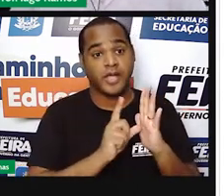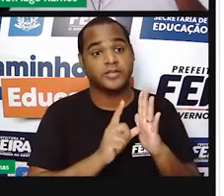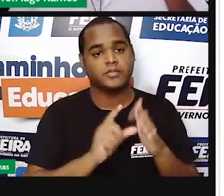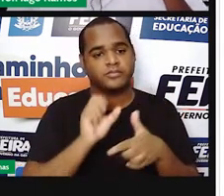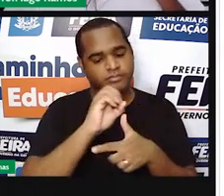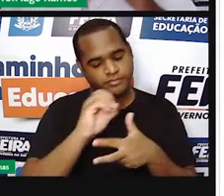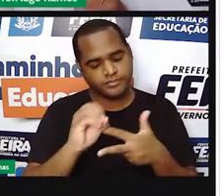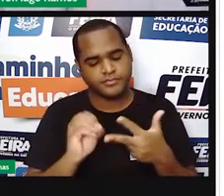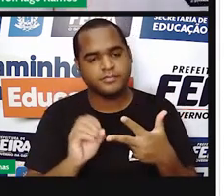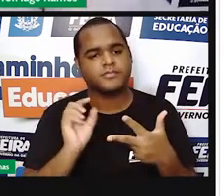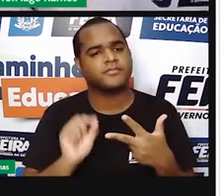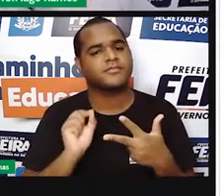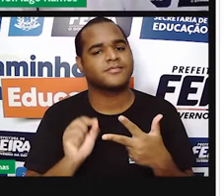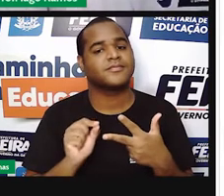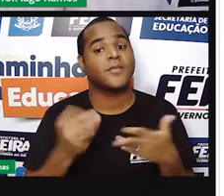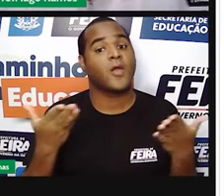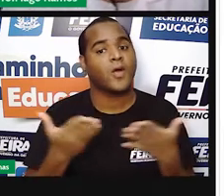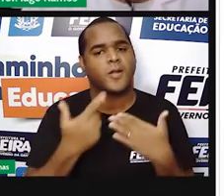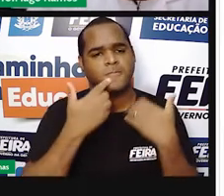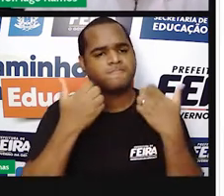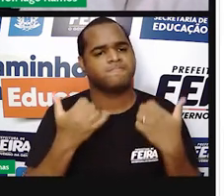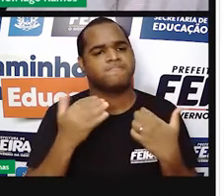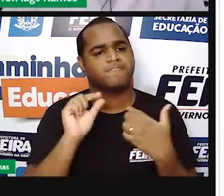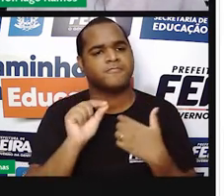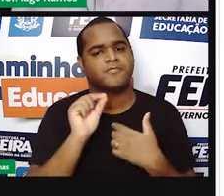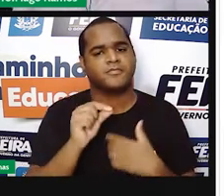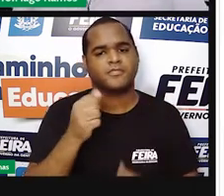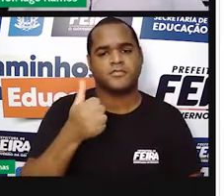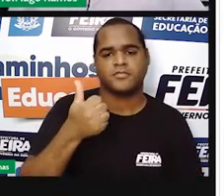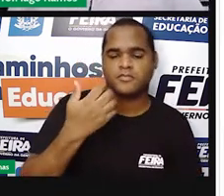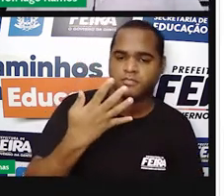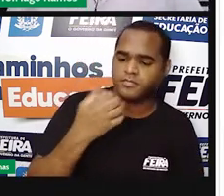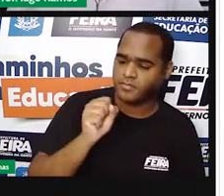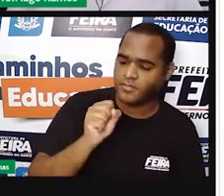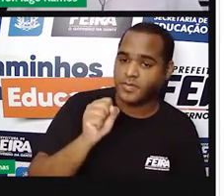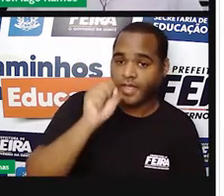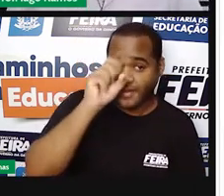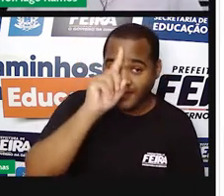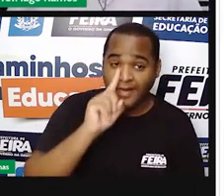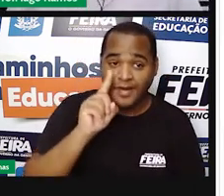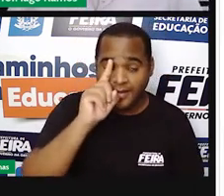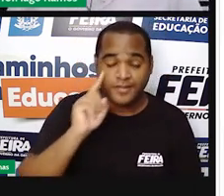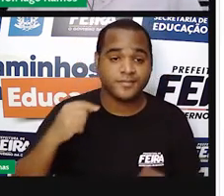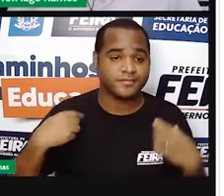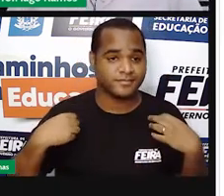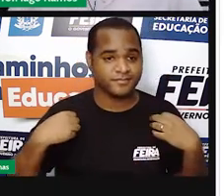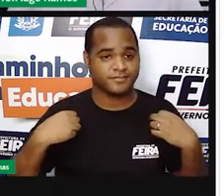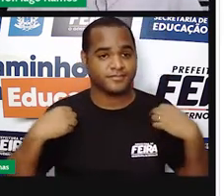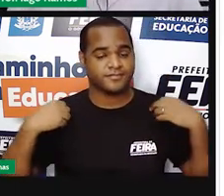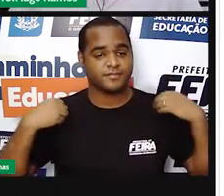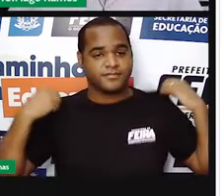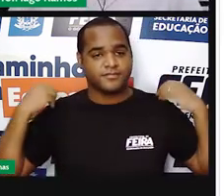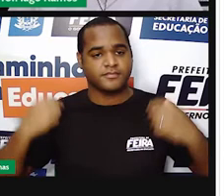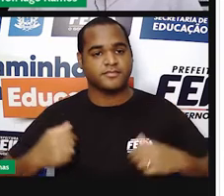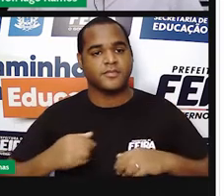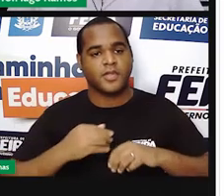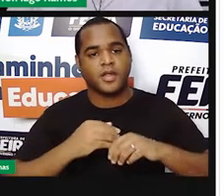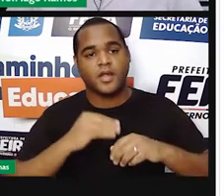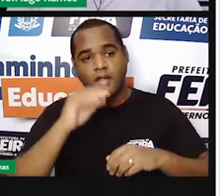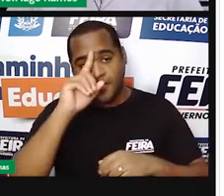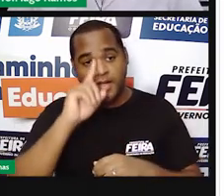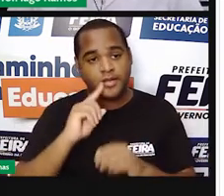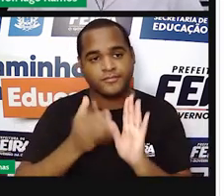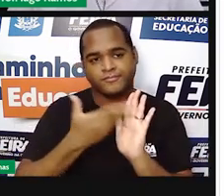certo? E nessa questão 148 do Caderno Amarelo diz o seguinte, ó, a fabricação da bandeira nacional